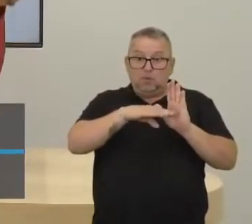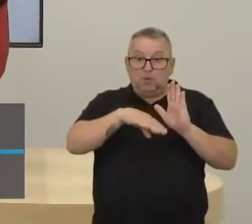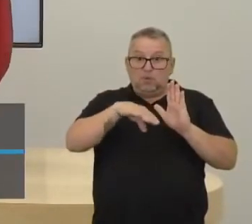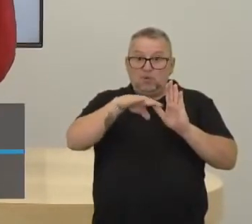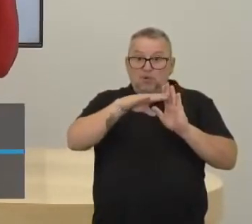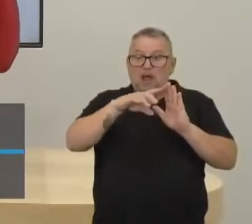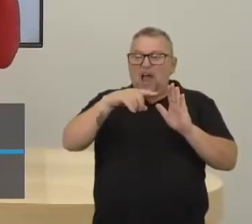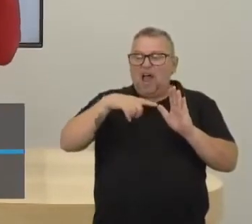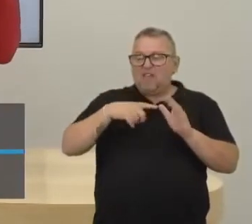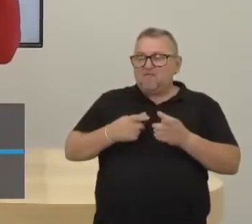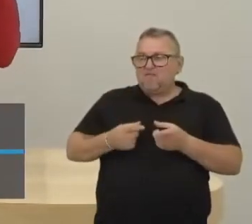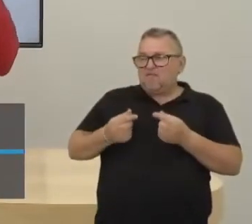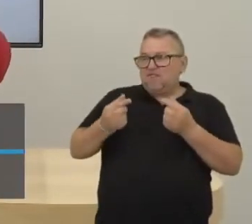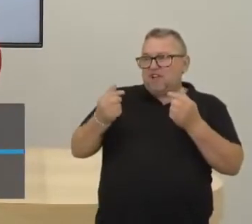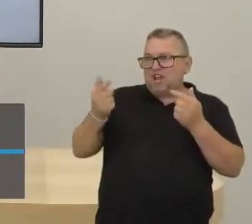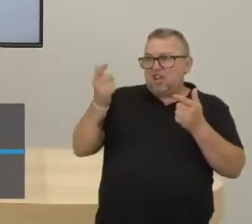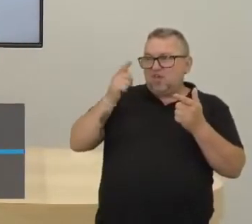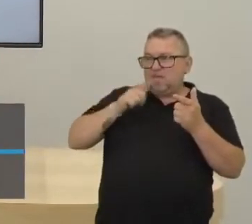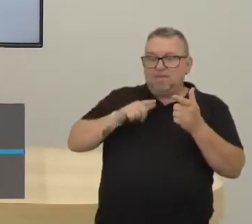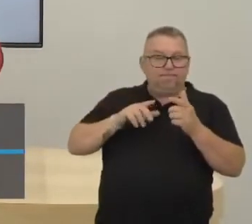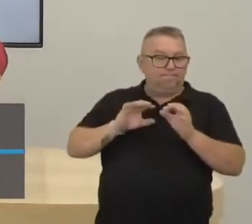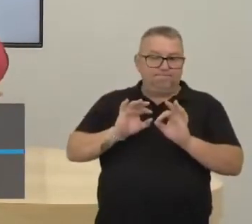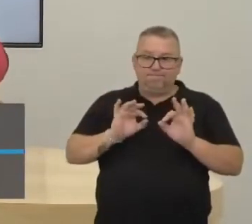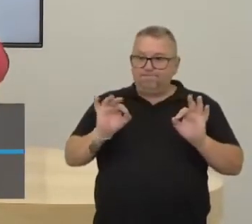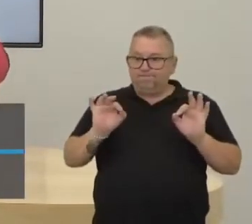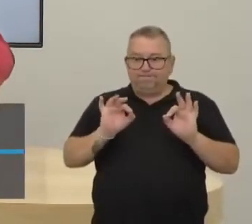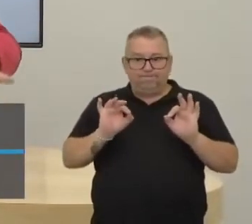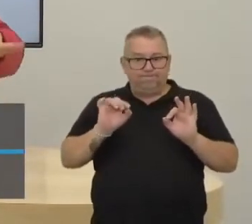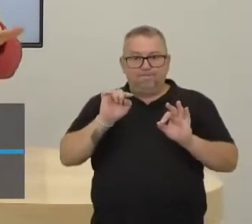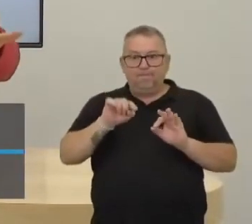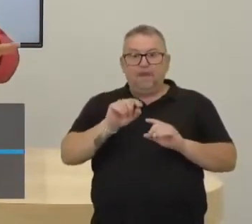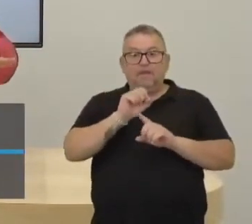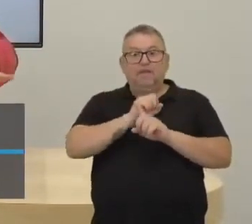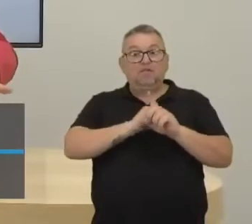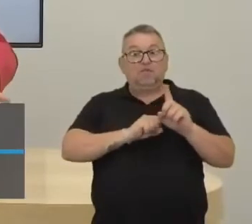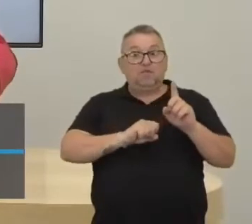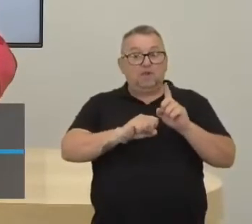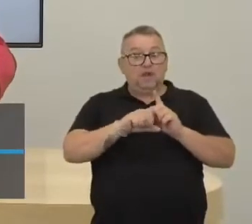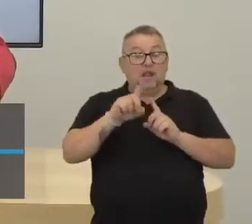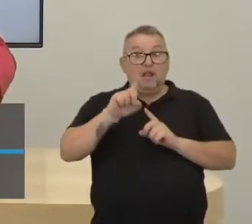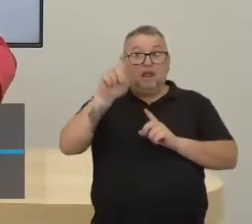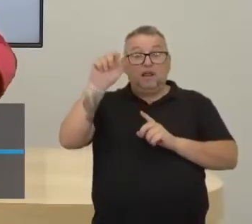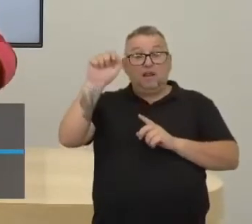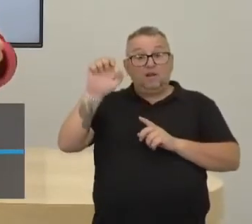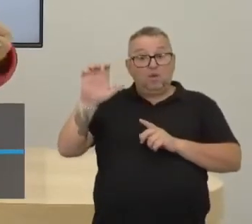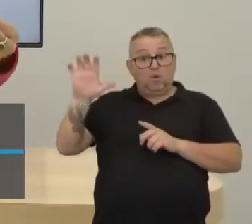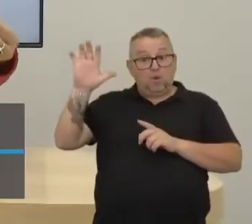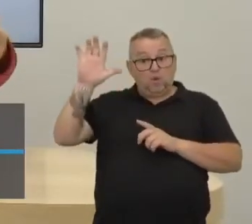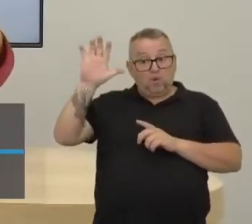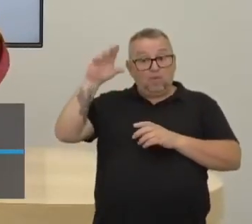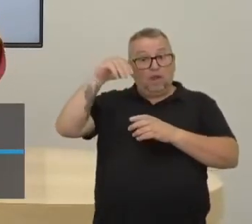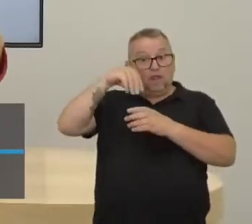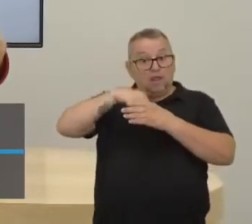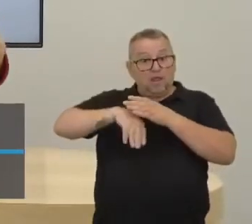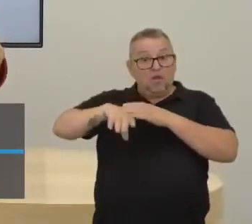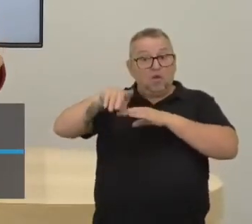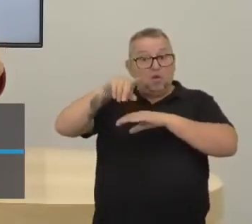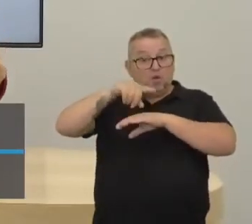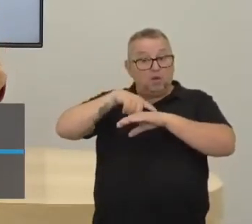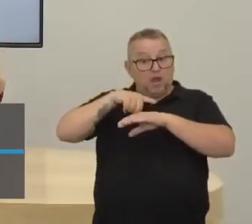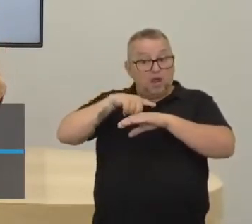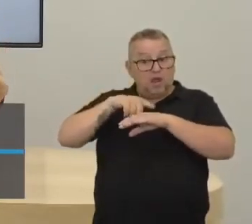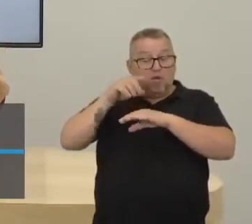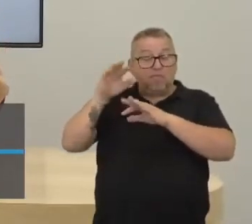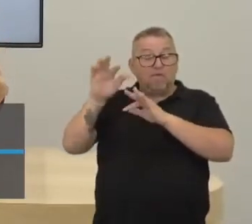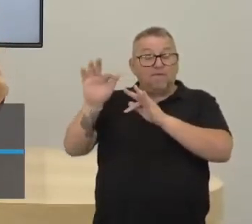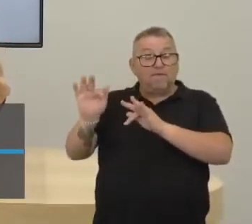ascensão social. Você, nessa sociedade, lá na Europa Ocidental, dentro deste período aí do feudalismo,